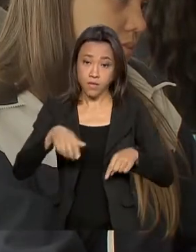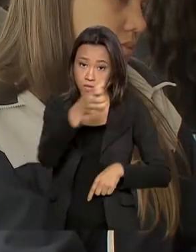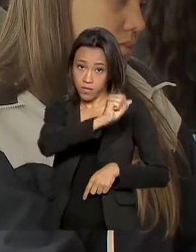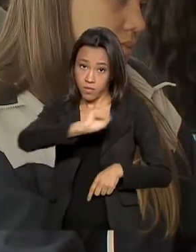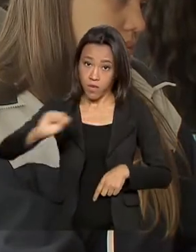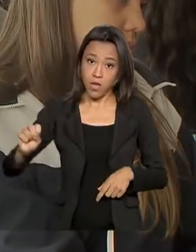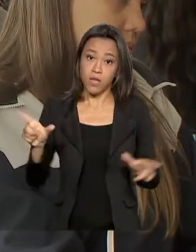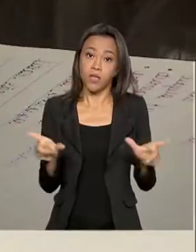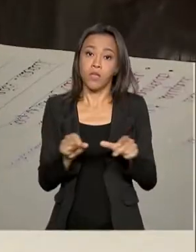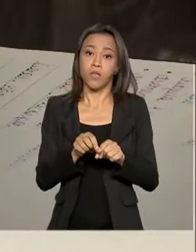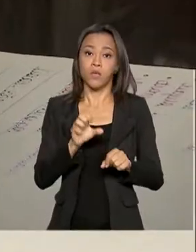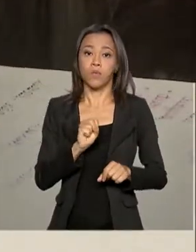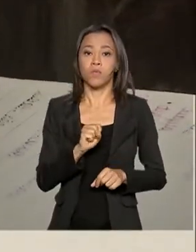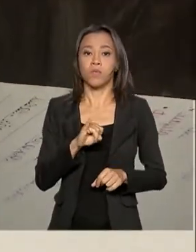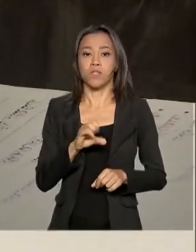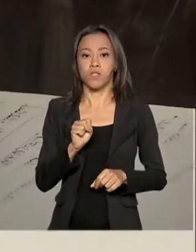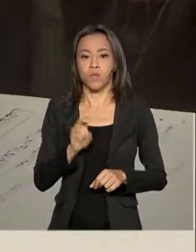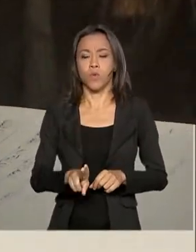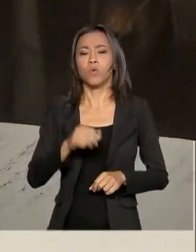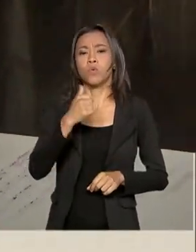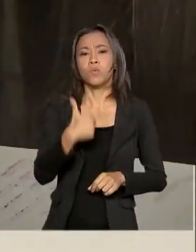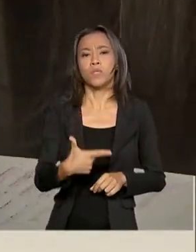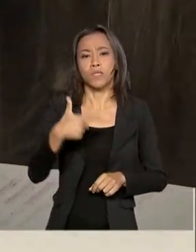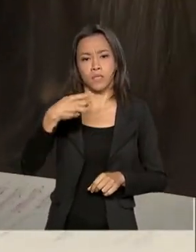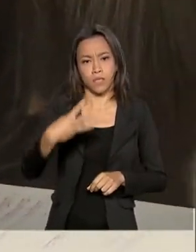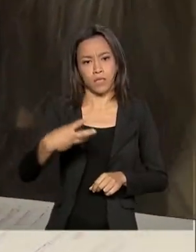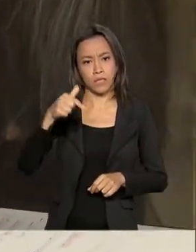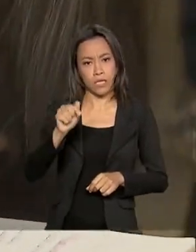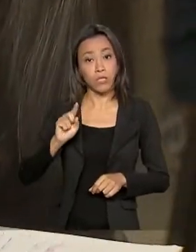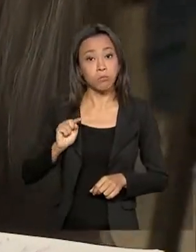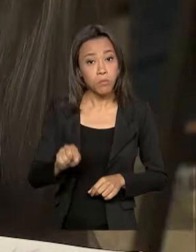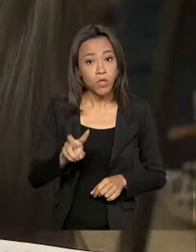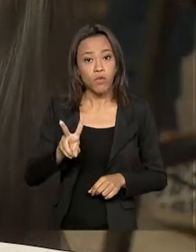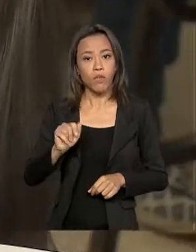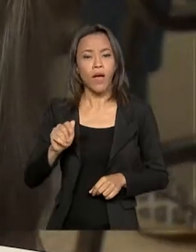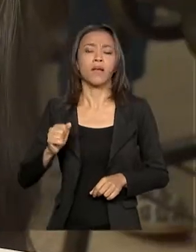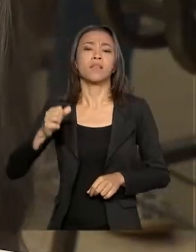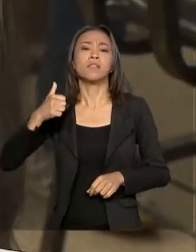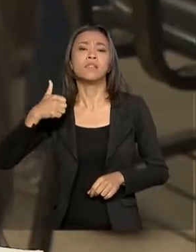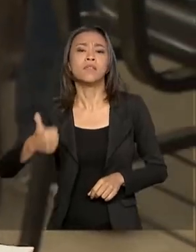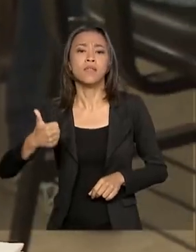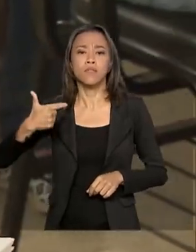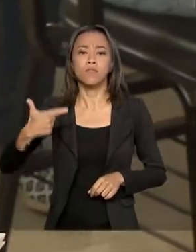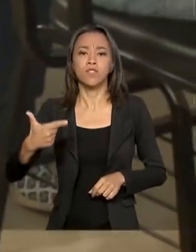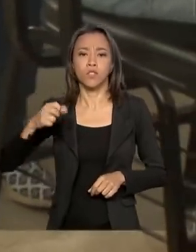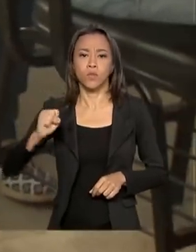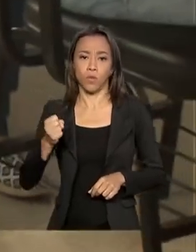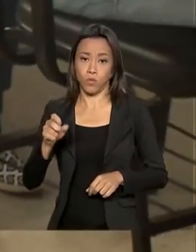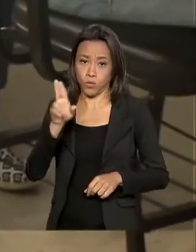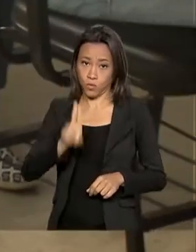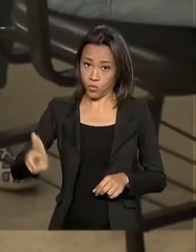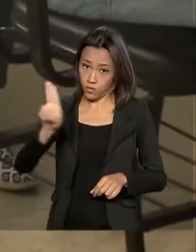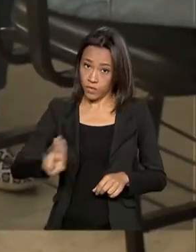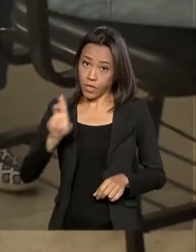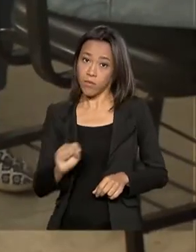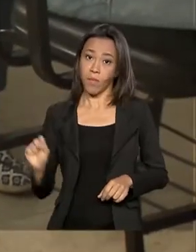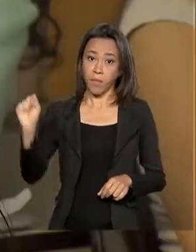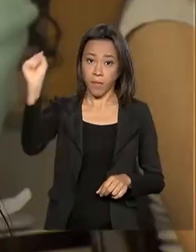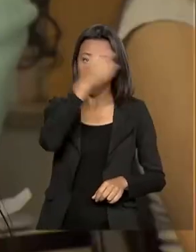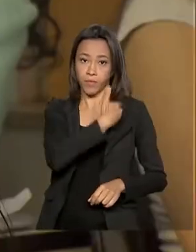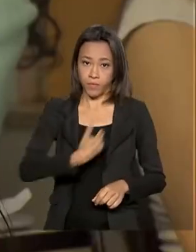SISU oferece 237 mil vagas em 128 instituições de ensino superior